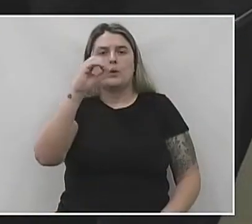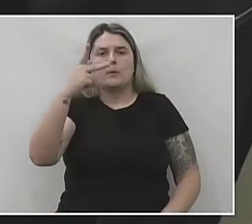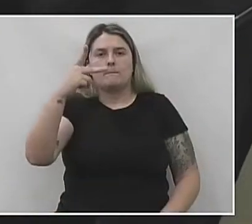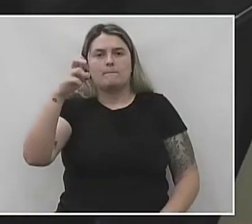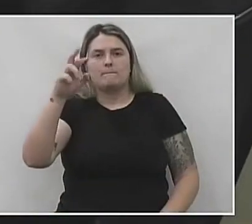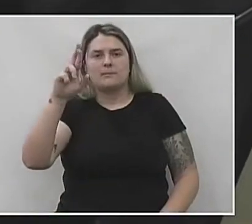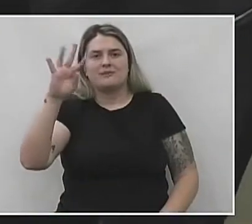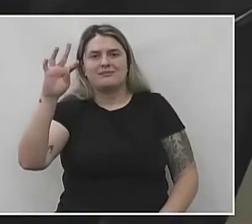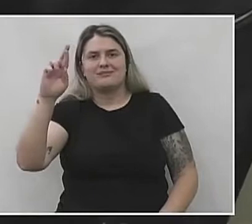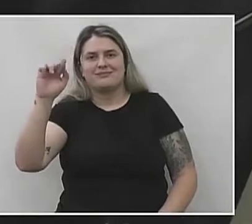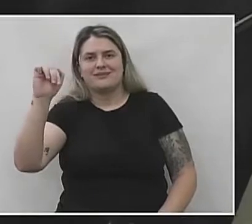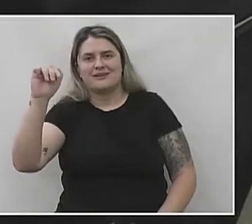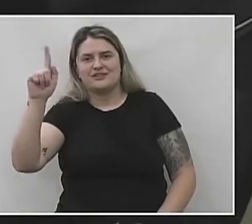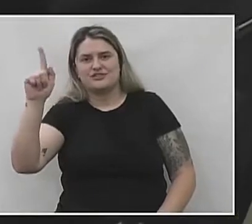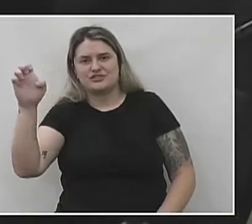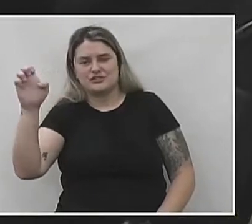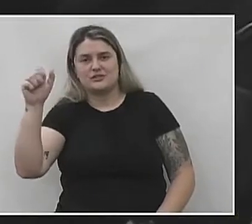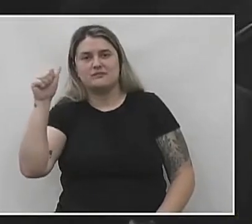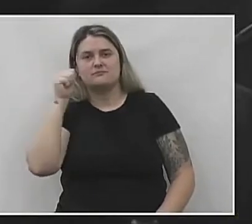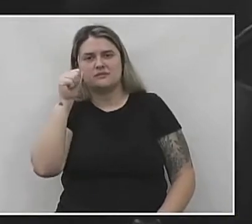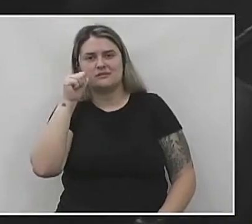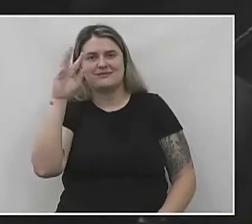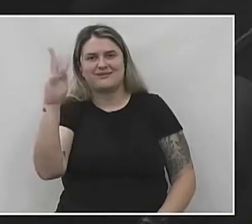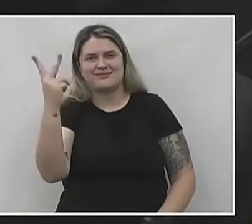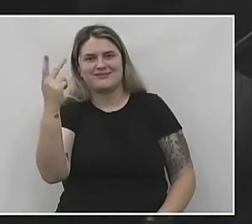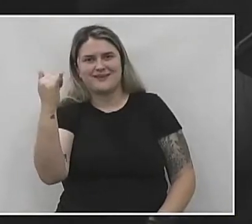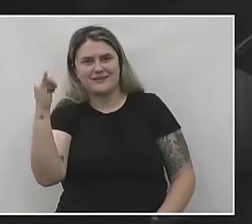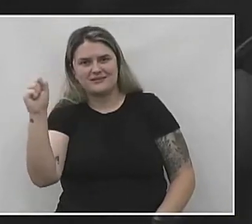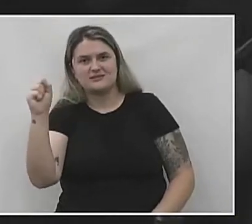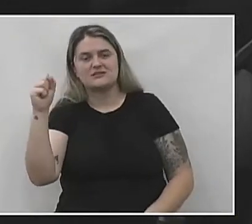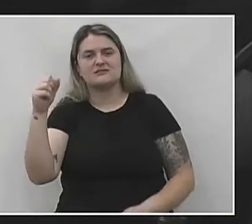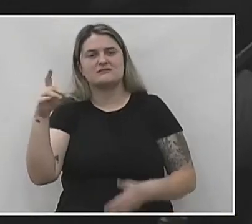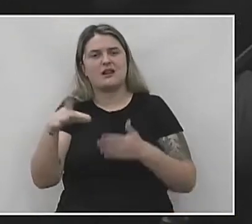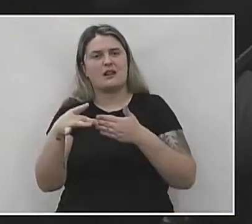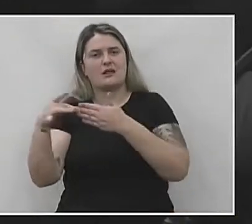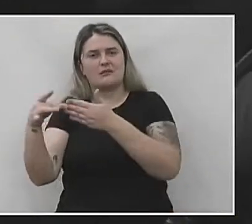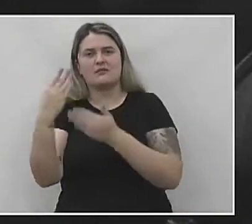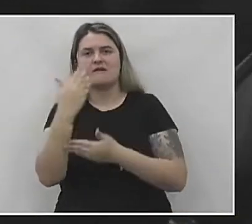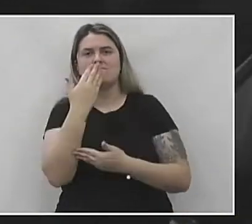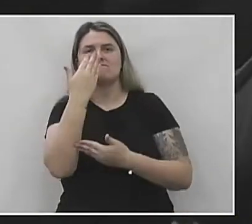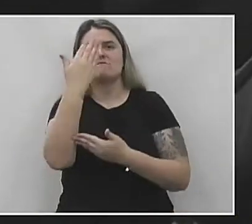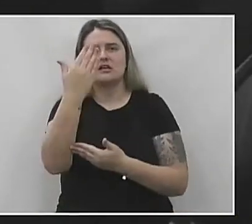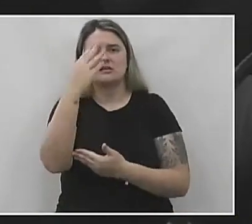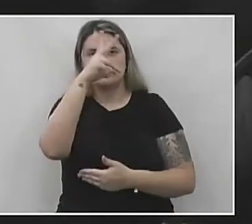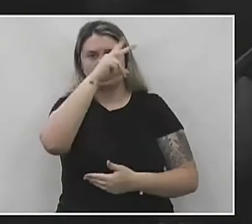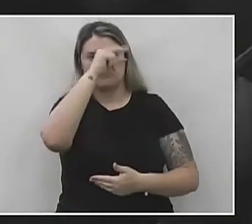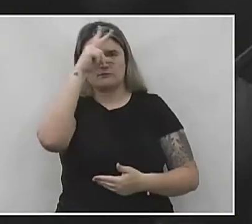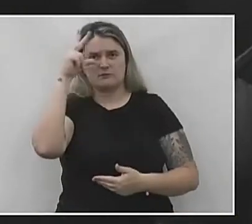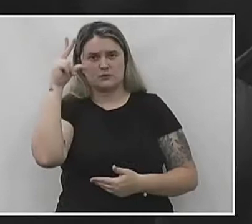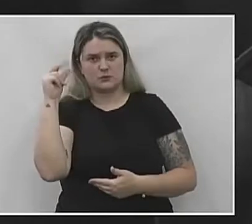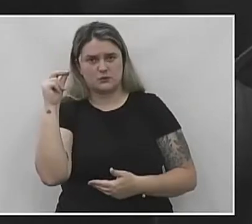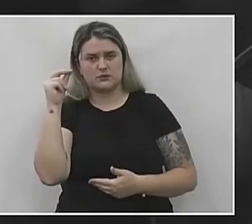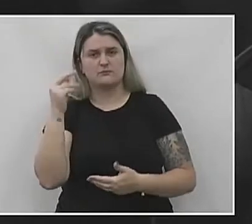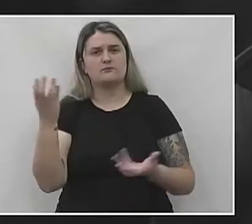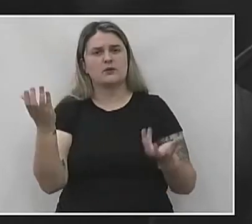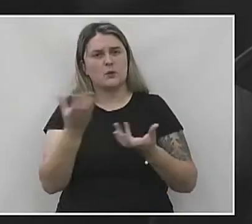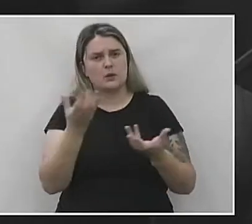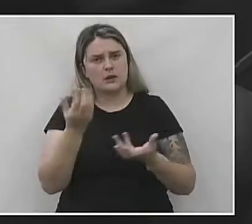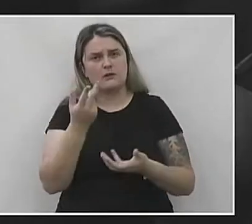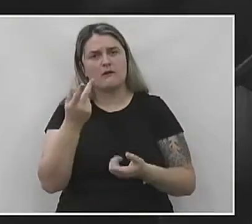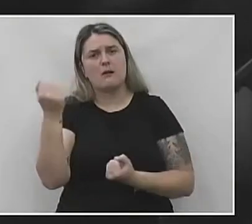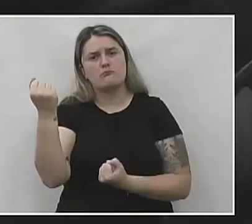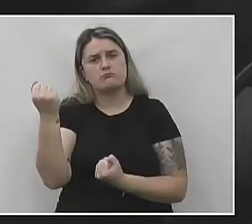A Thaís liderou ali a manifestação na frente da prefeitura e eu quero aqui